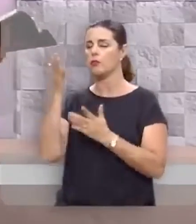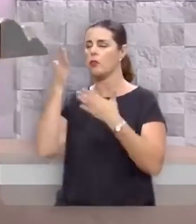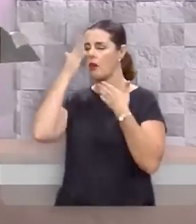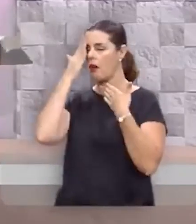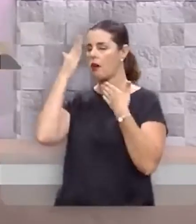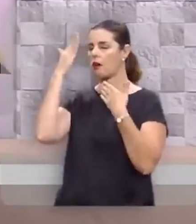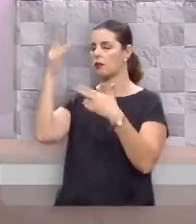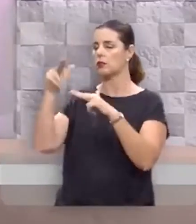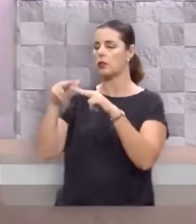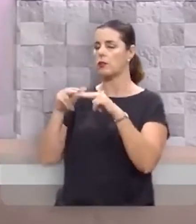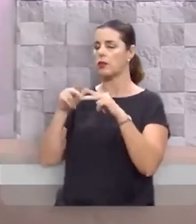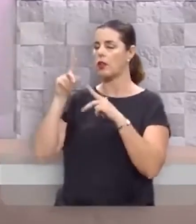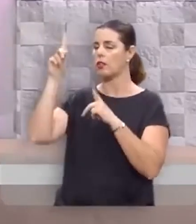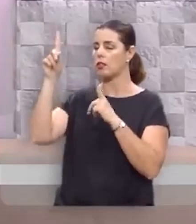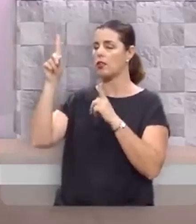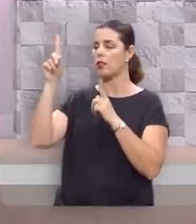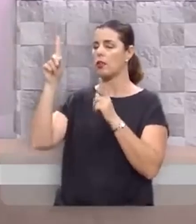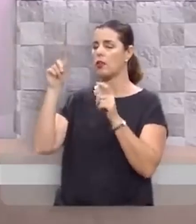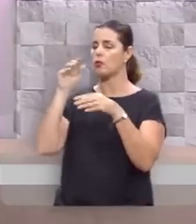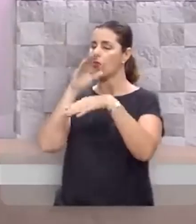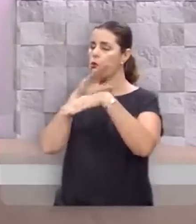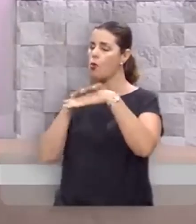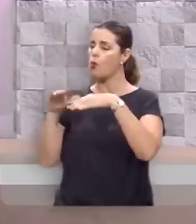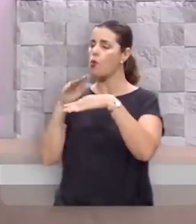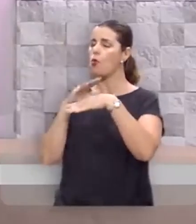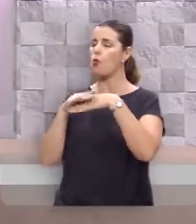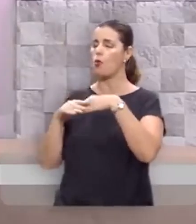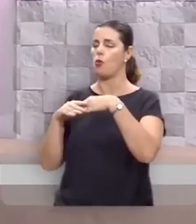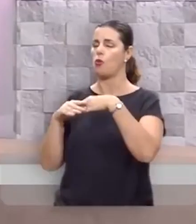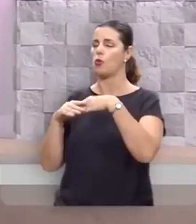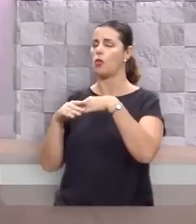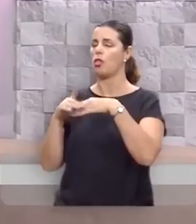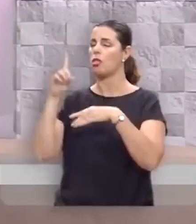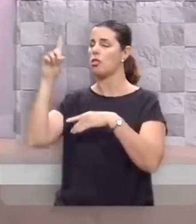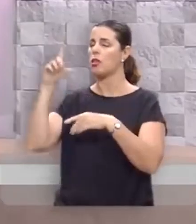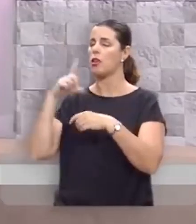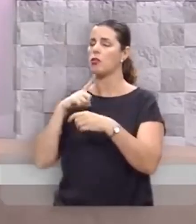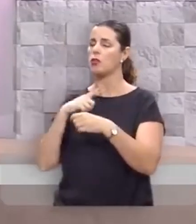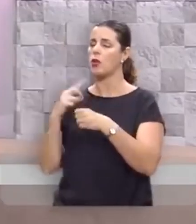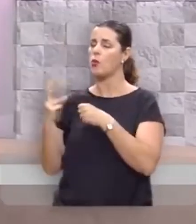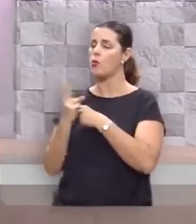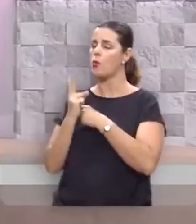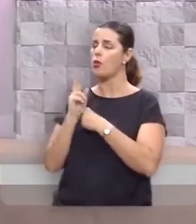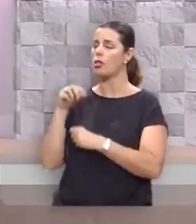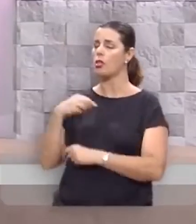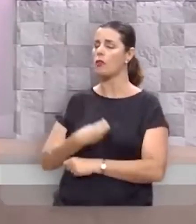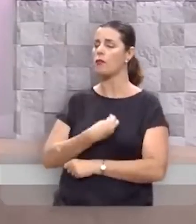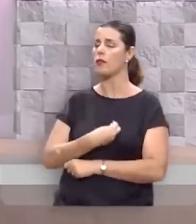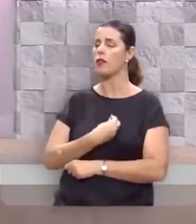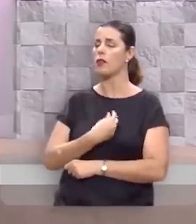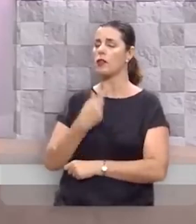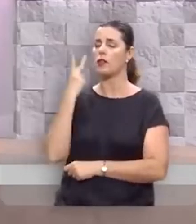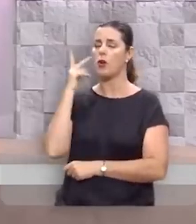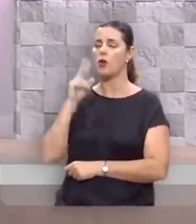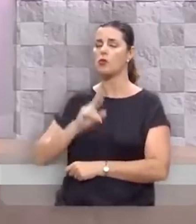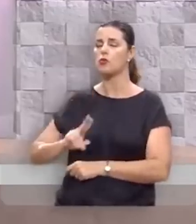quero te dar graças porque tu és o Deus Consolador e o Deus que nos conforta para sermos